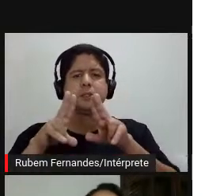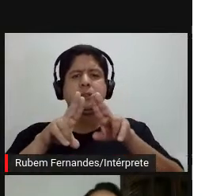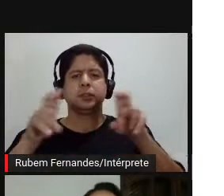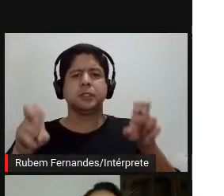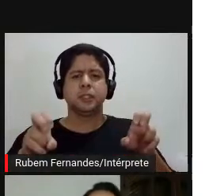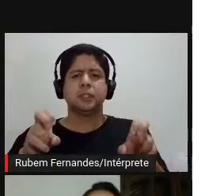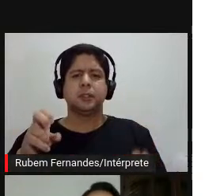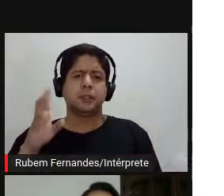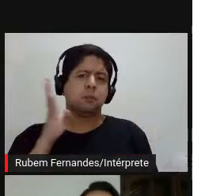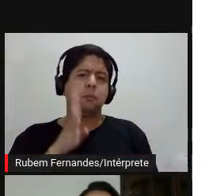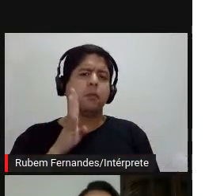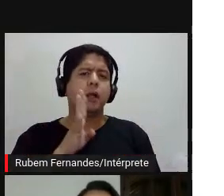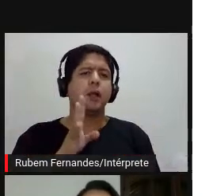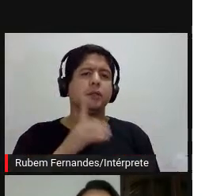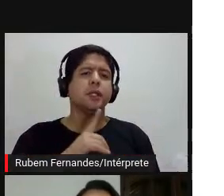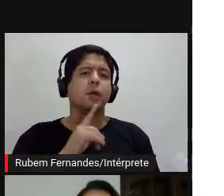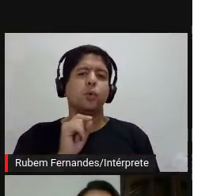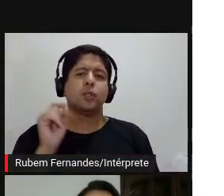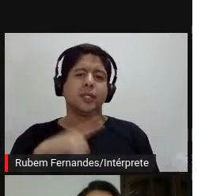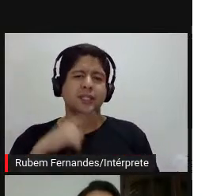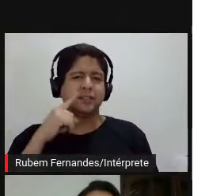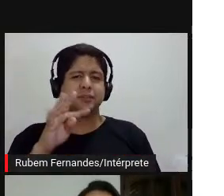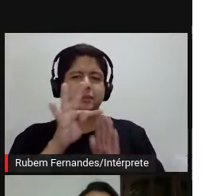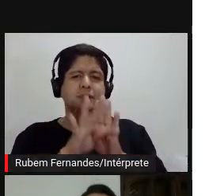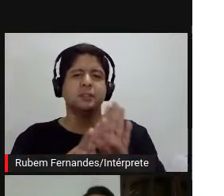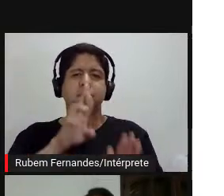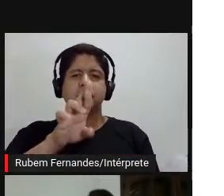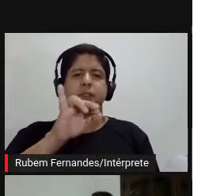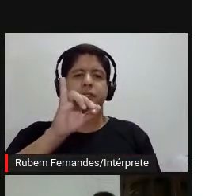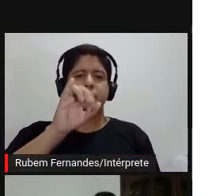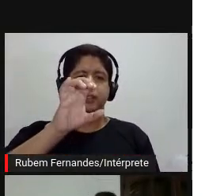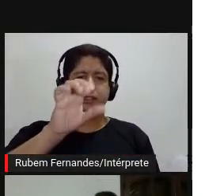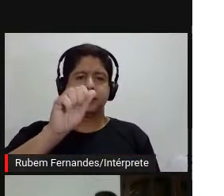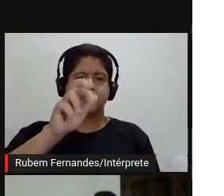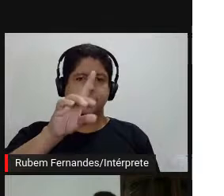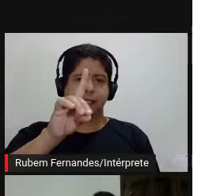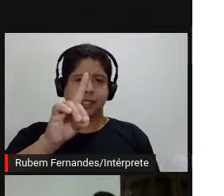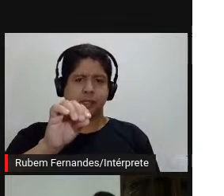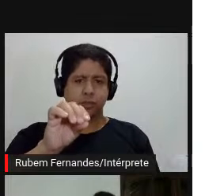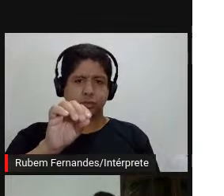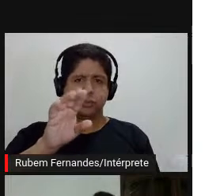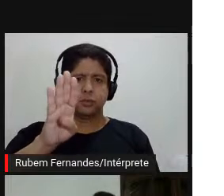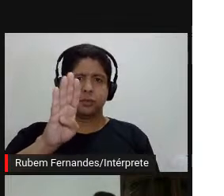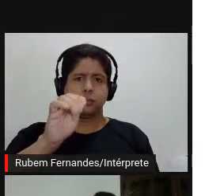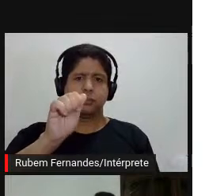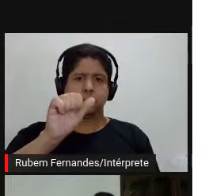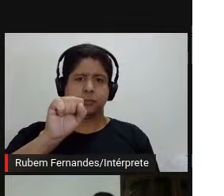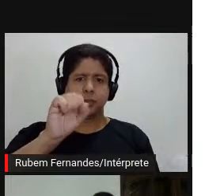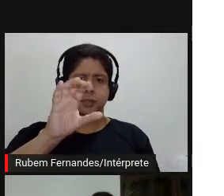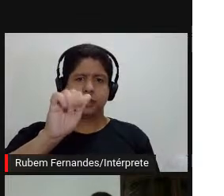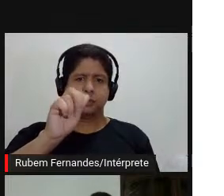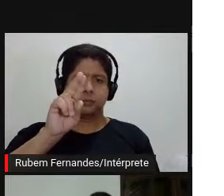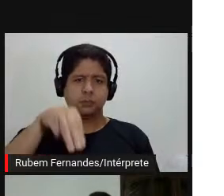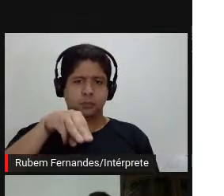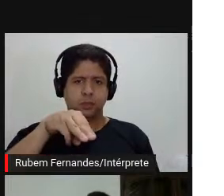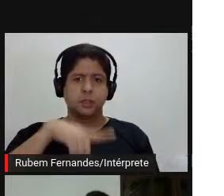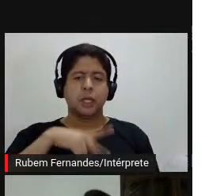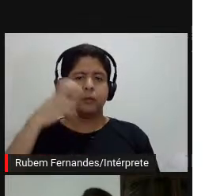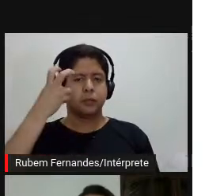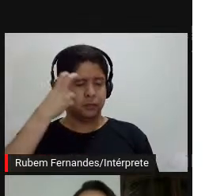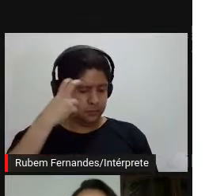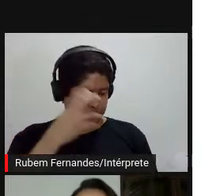lendo textos do Ricardo Basbal, que foi inteligência curatorial, né, que seria assim,